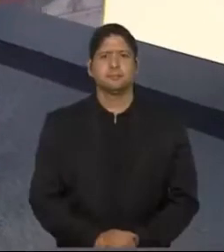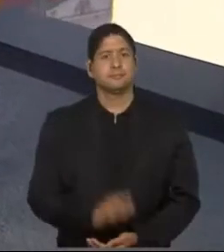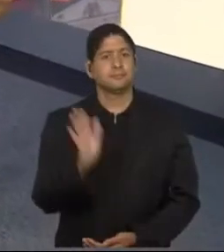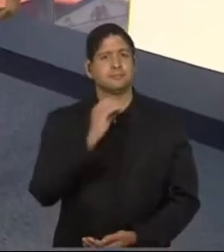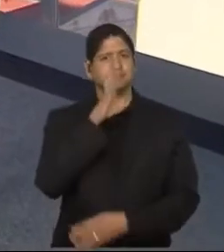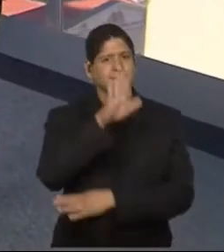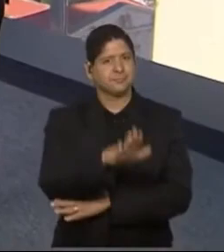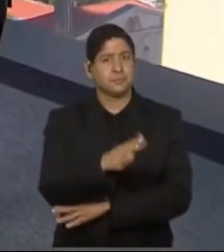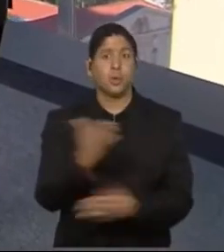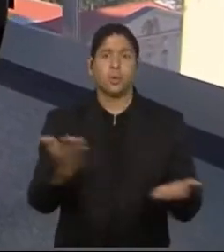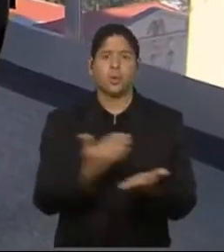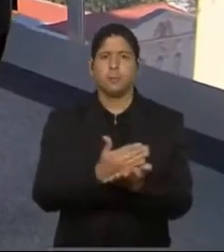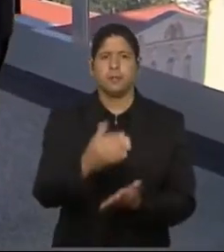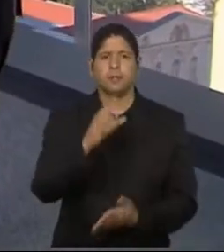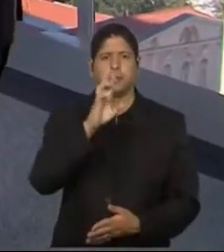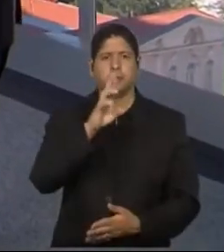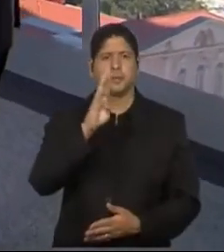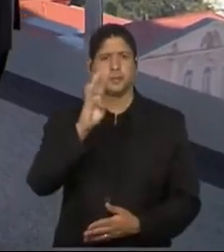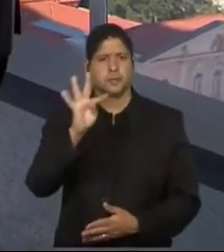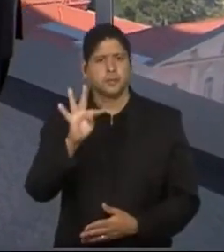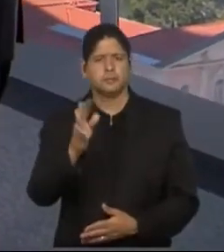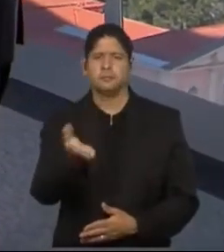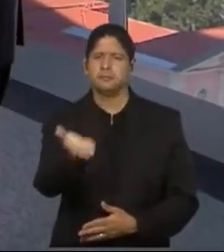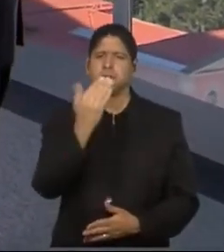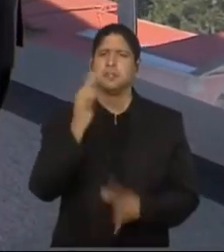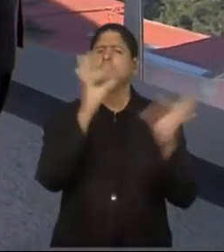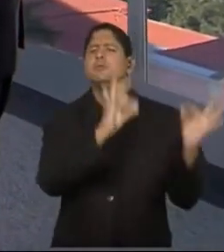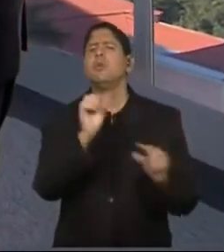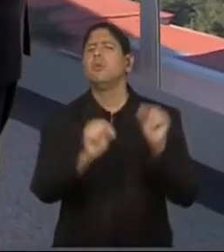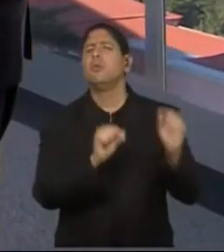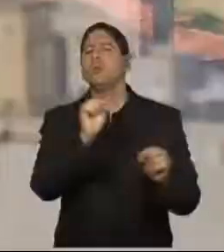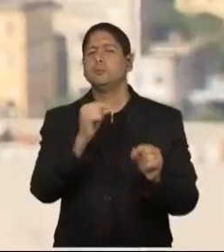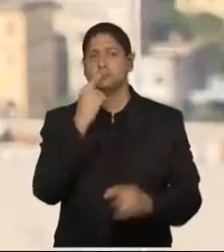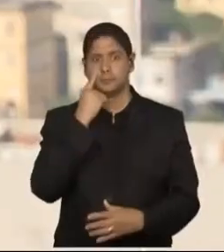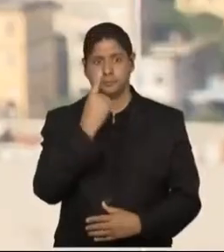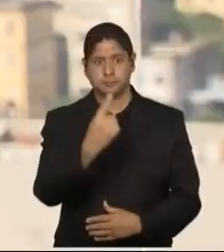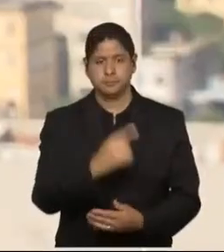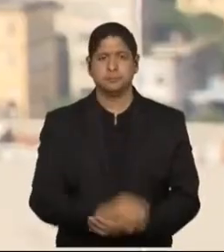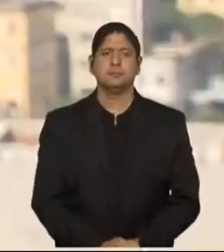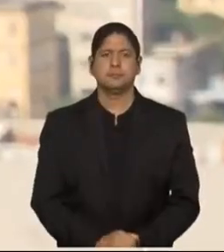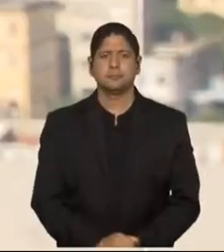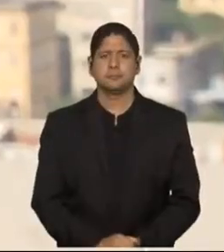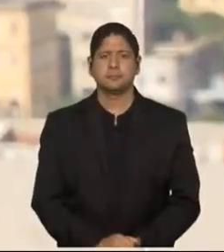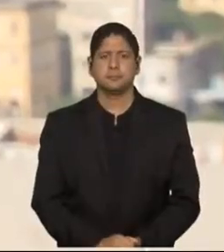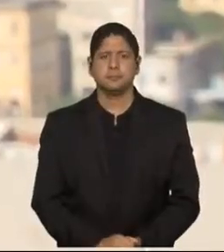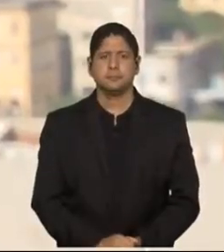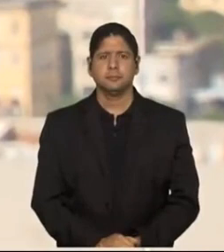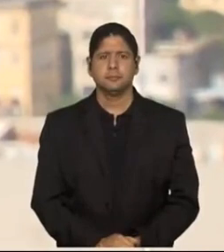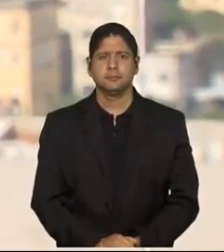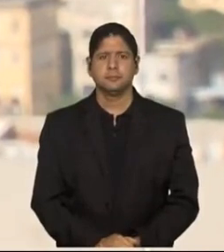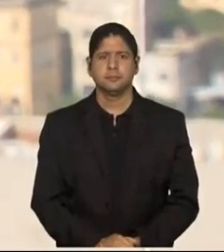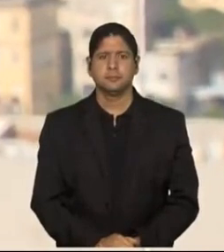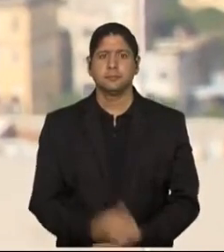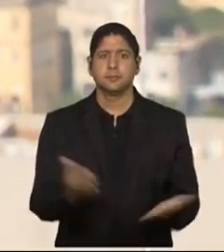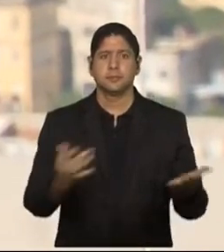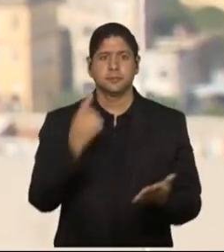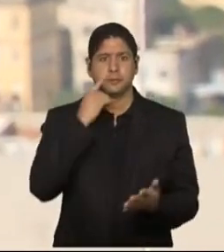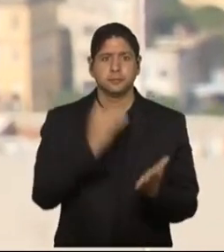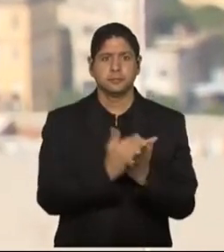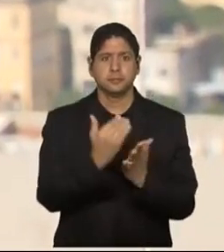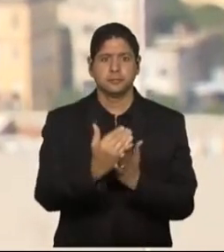Olá, começa agora o Repórter Brasil Tarde, confira os nossos destaques, veja ainda,